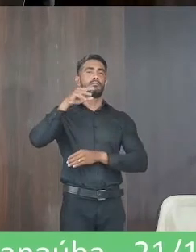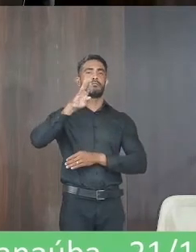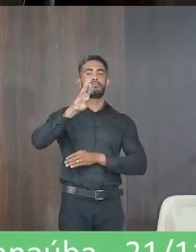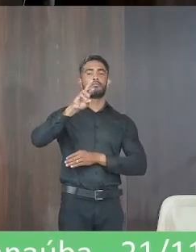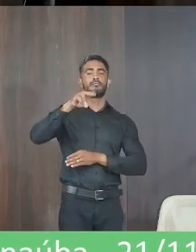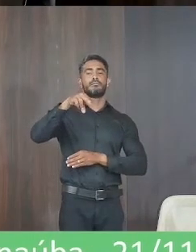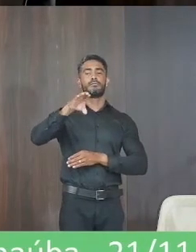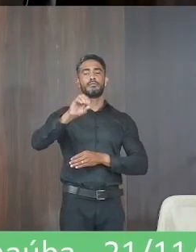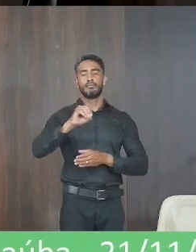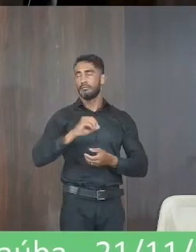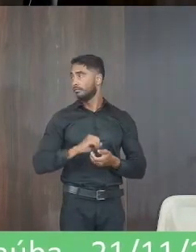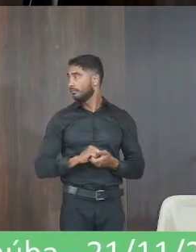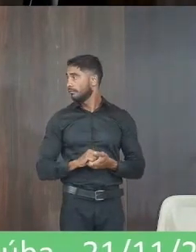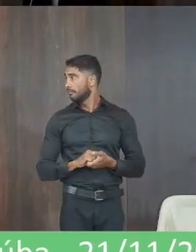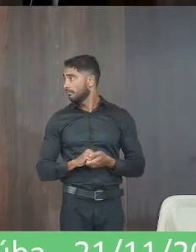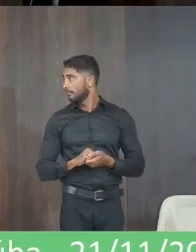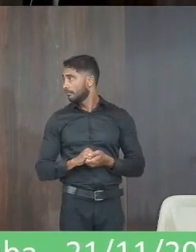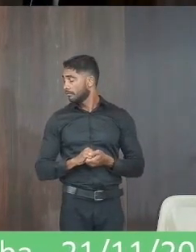Oliveira Mendes